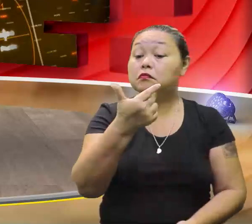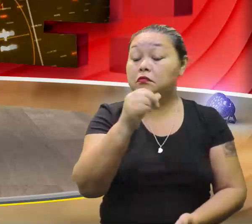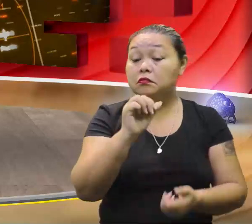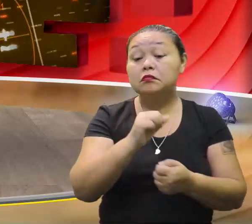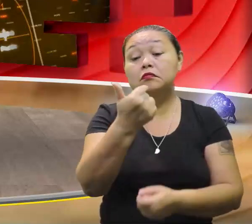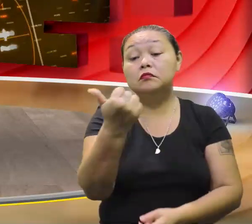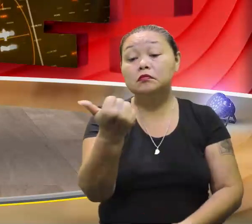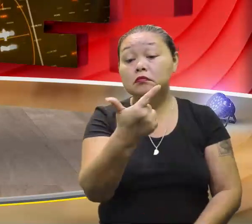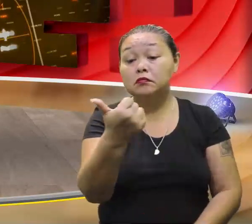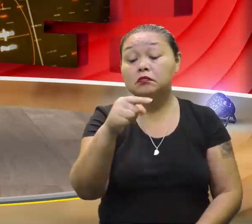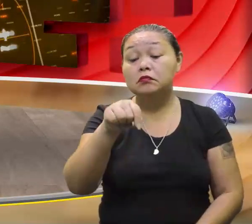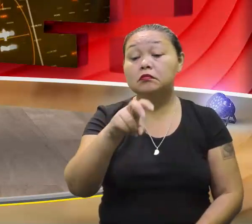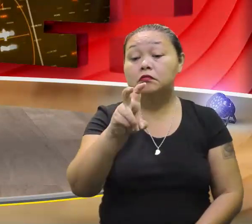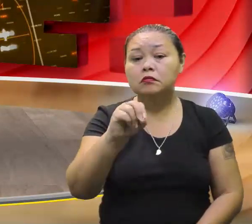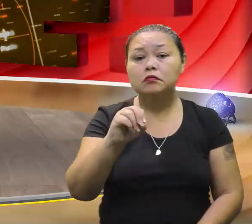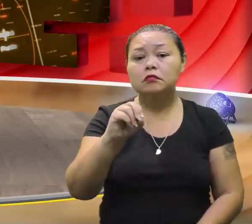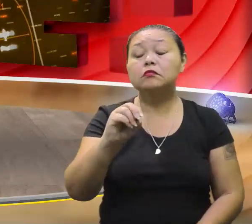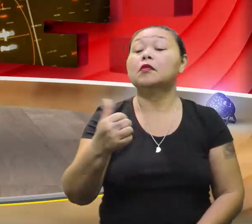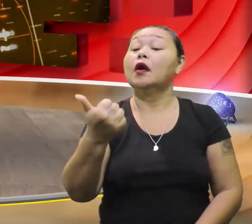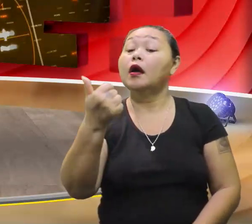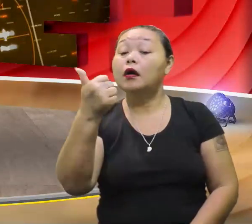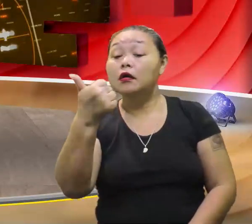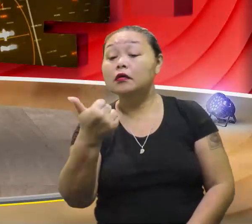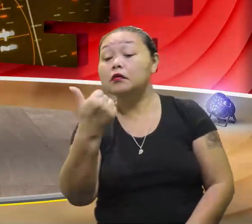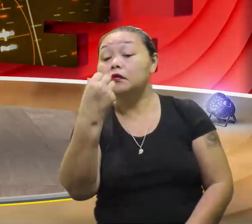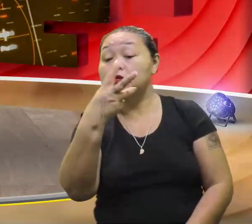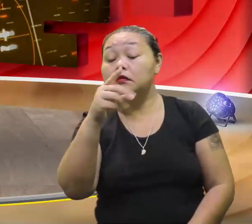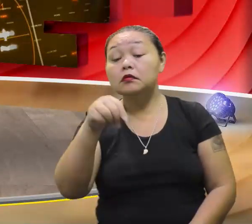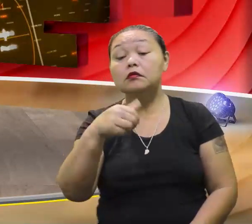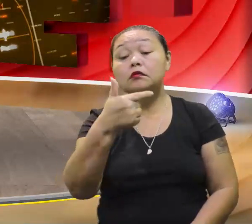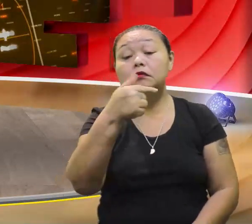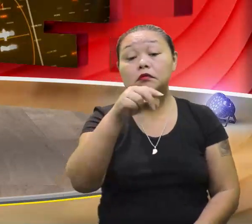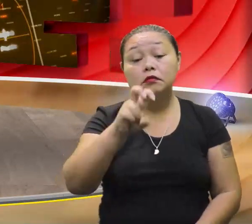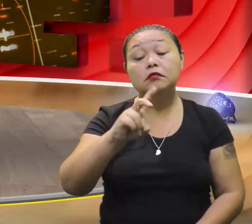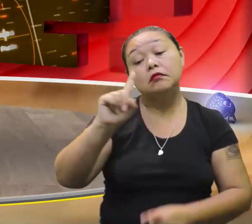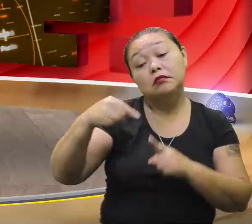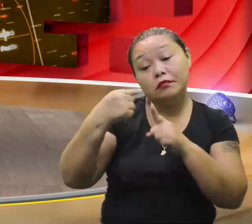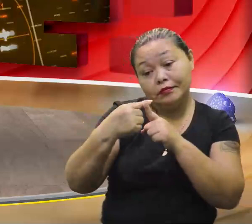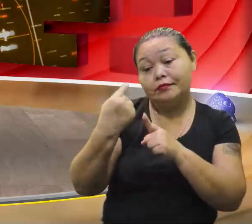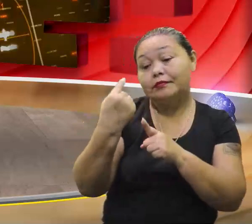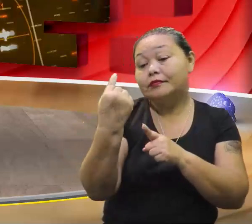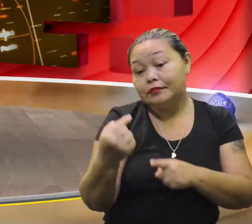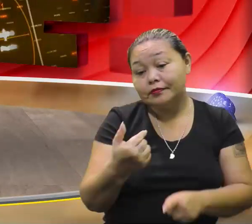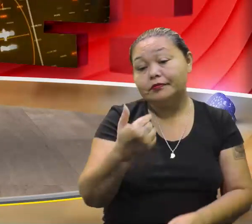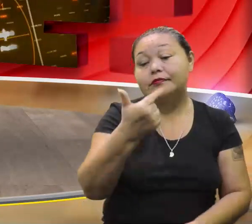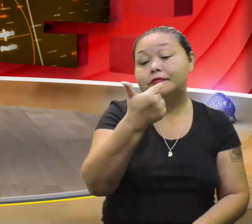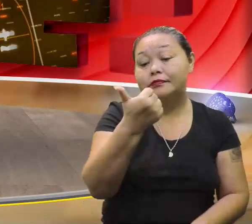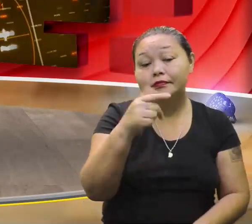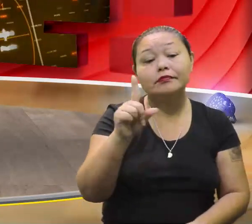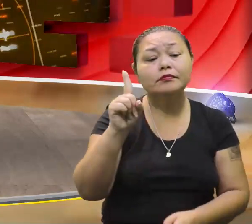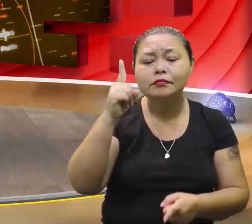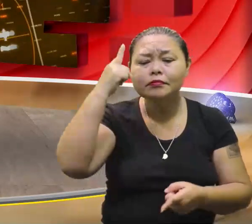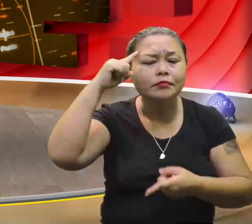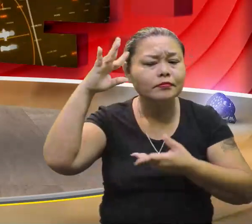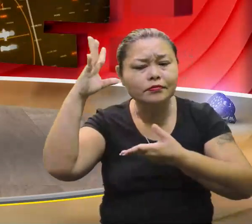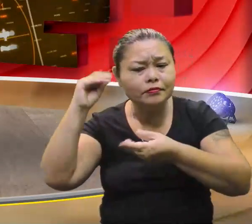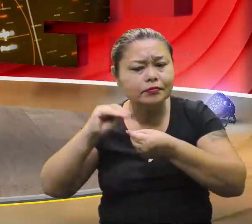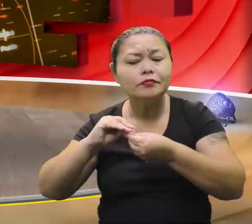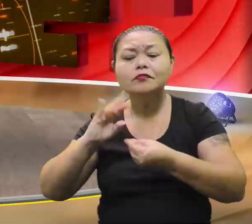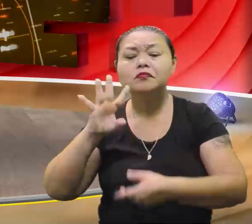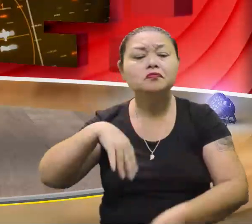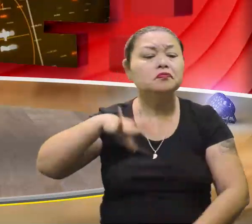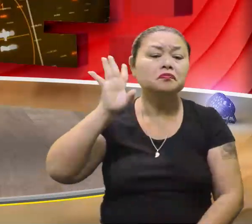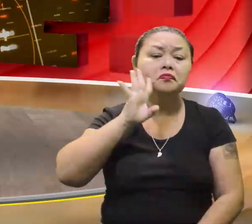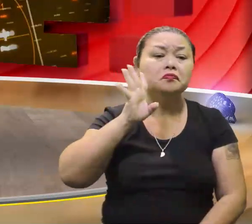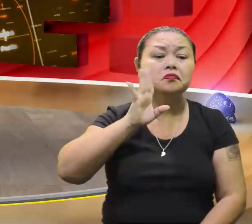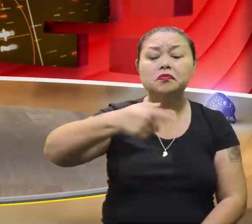,50. Ah, mas eu gastei R$,75. Ah, mais R 1,25, R$ 11. É, o que mais legal